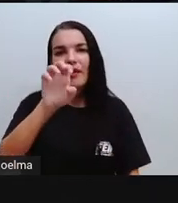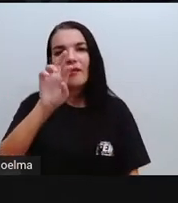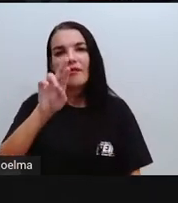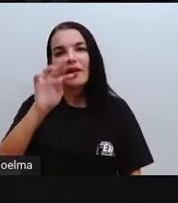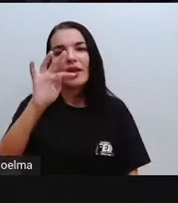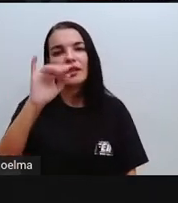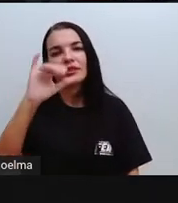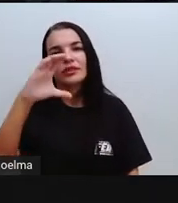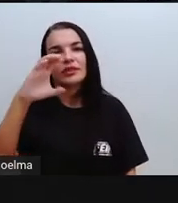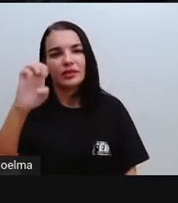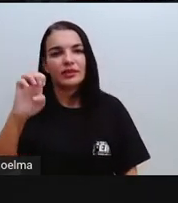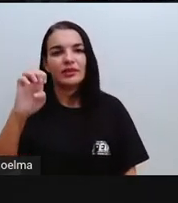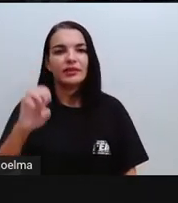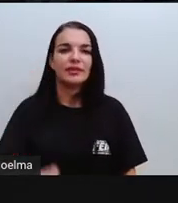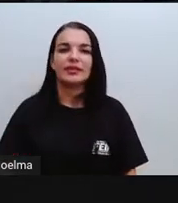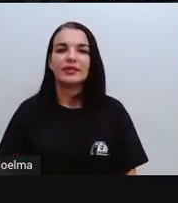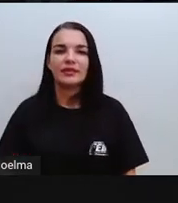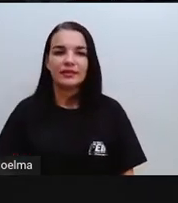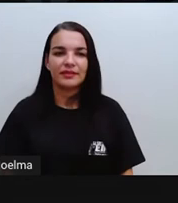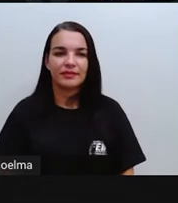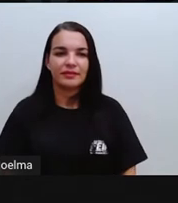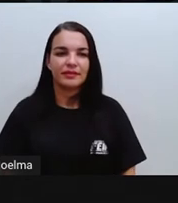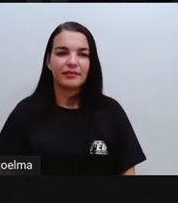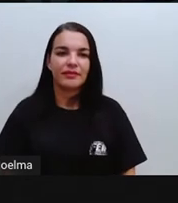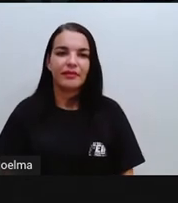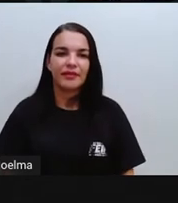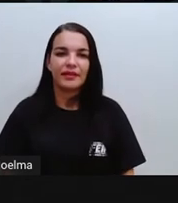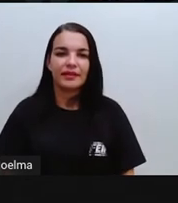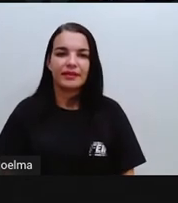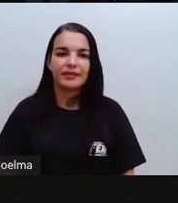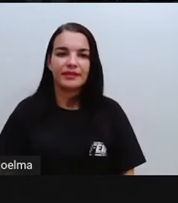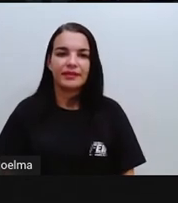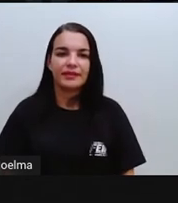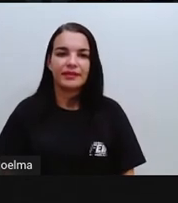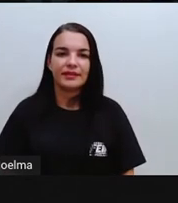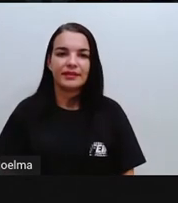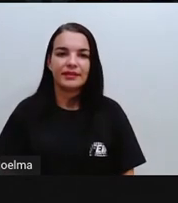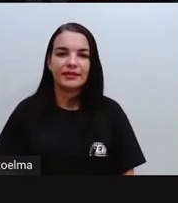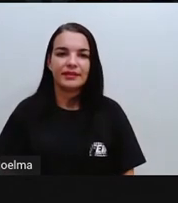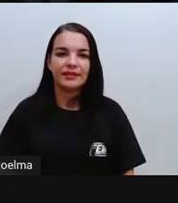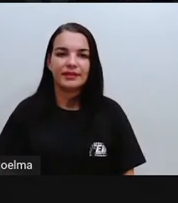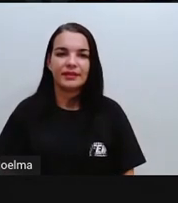arestas, vai ser chamado aí de quê? Vértice, certo?